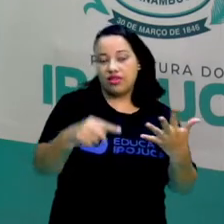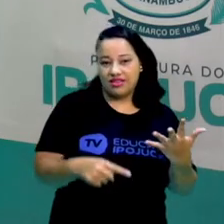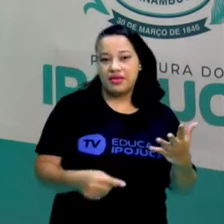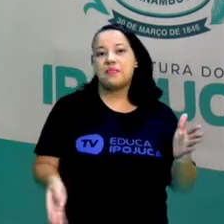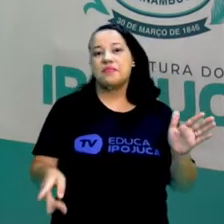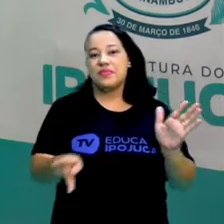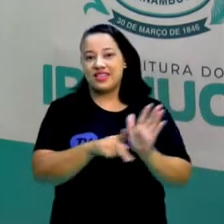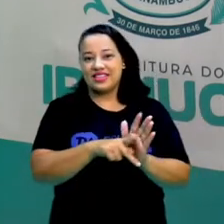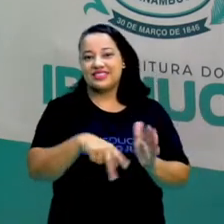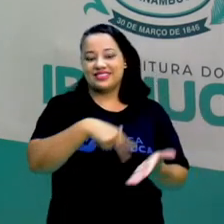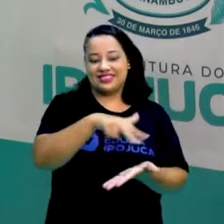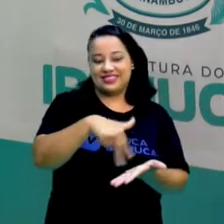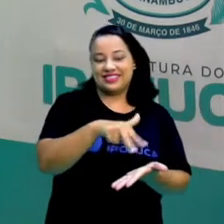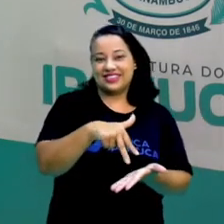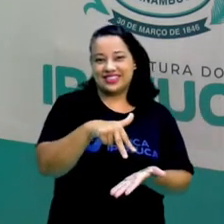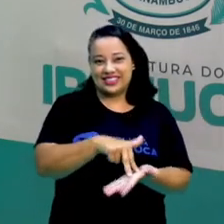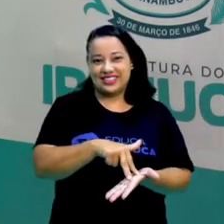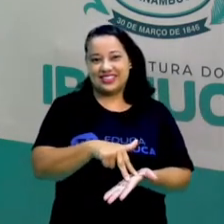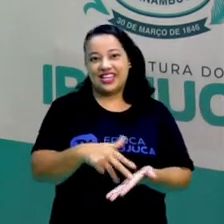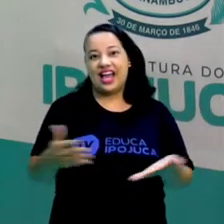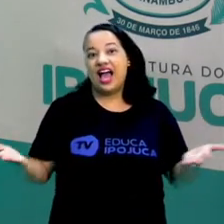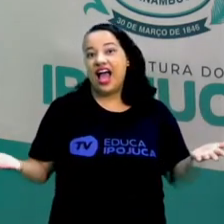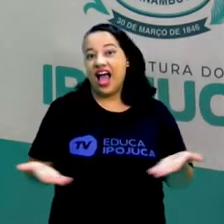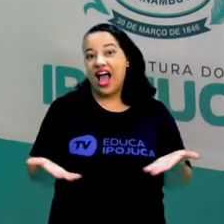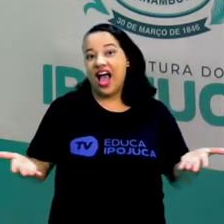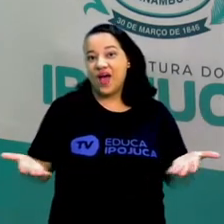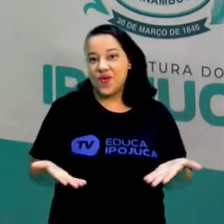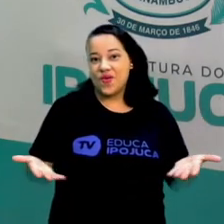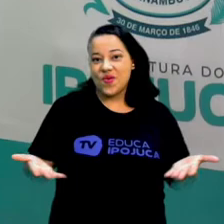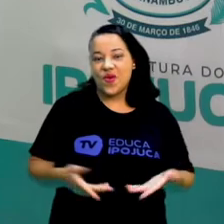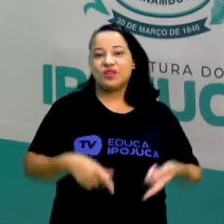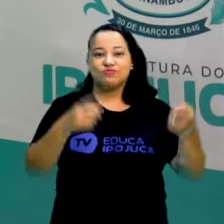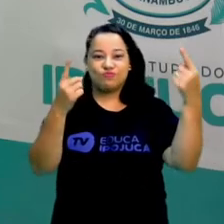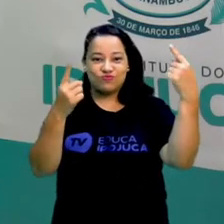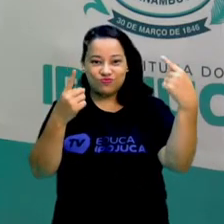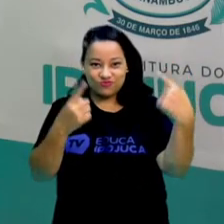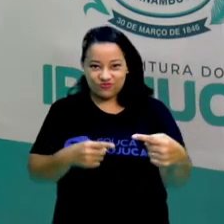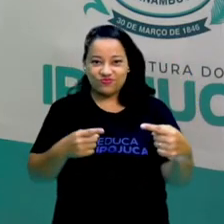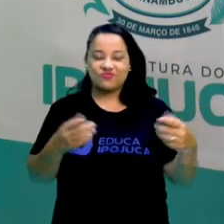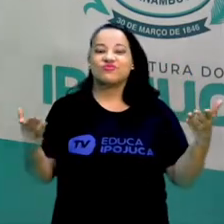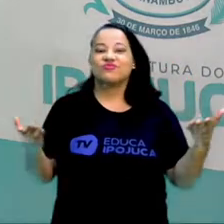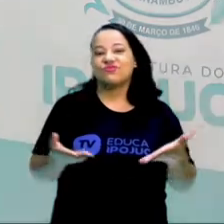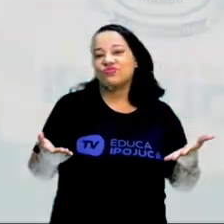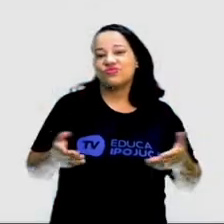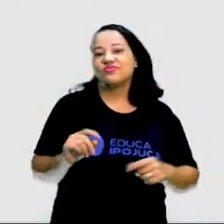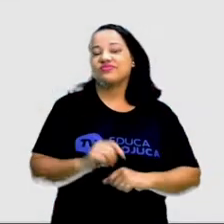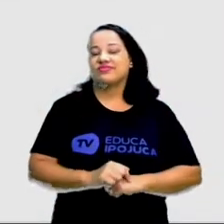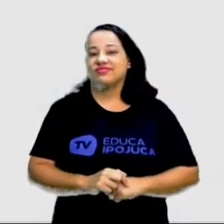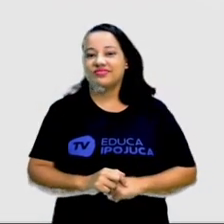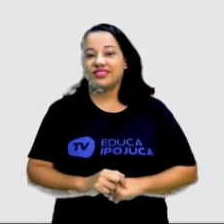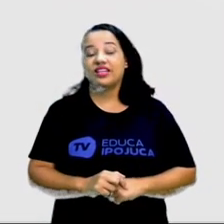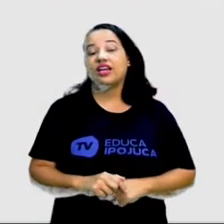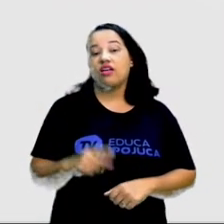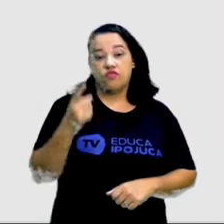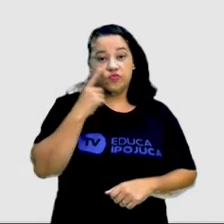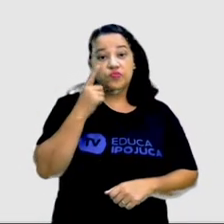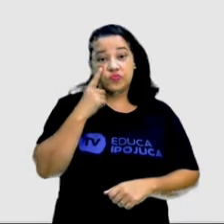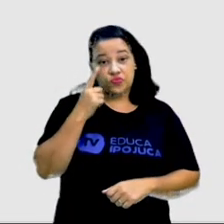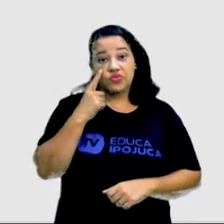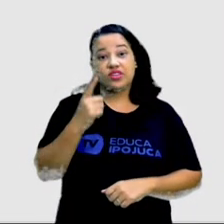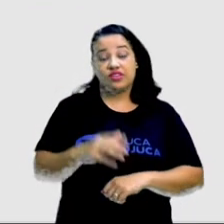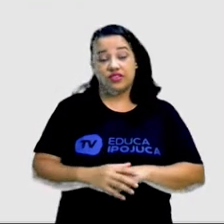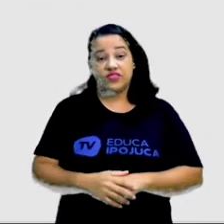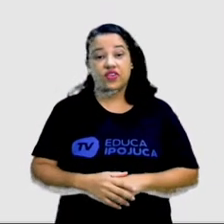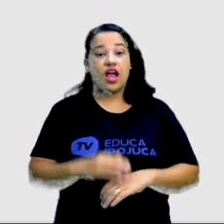dança. Chegamos então ao nosso desafio de hoje. Observe aqui esta